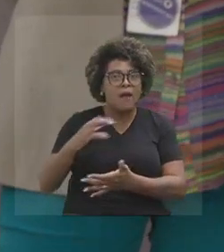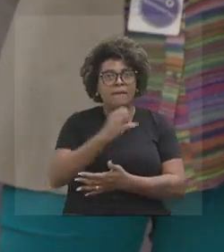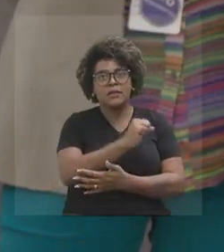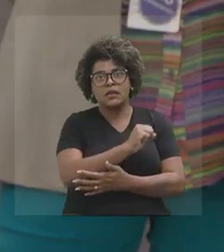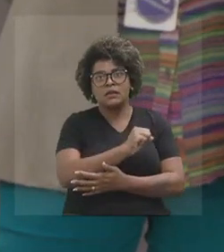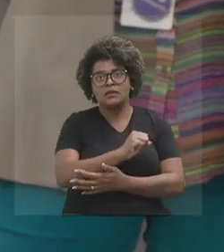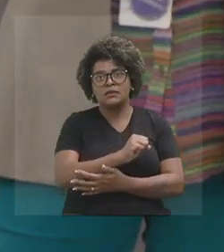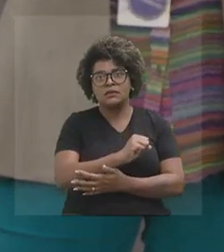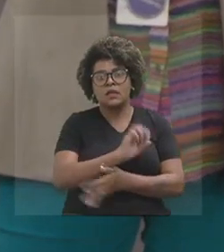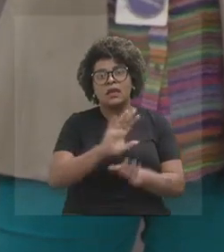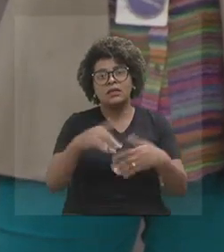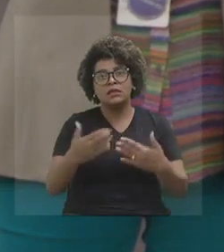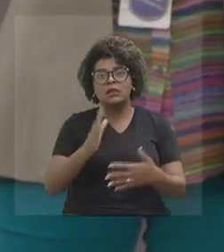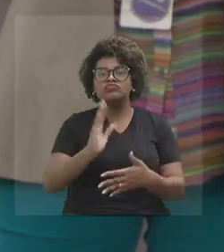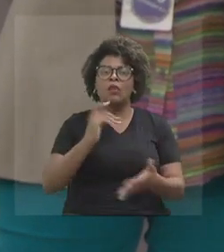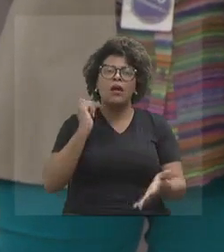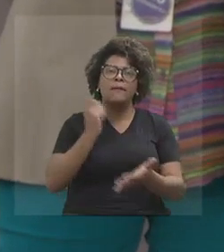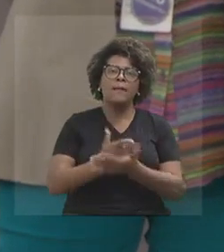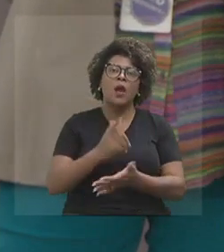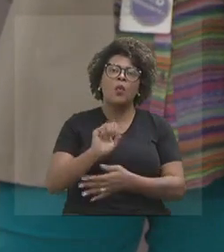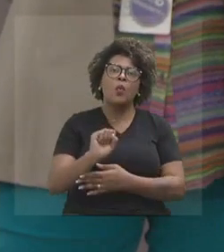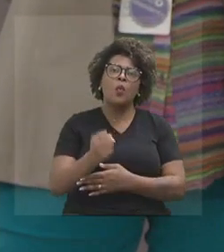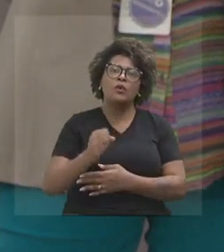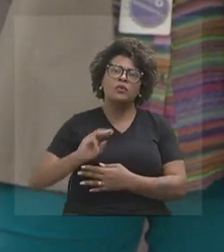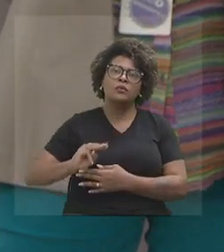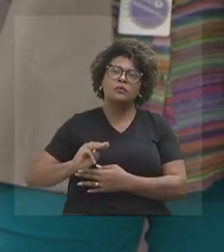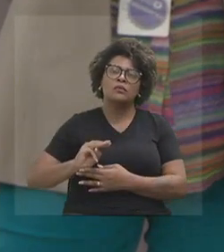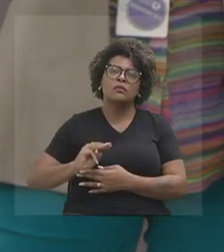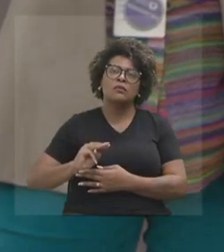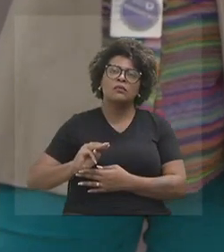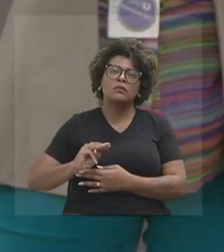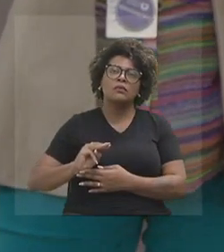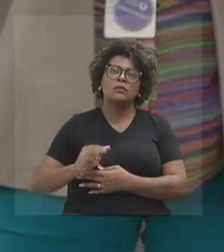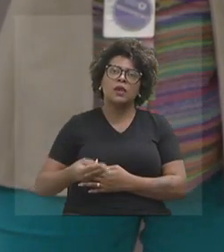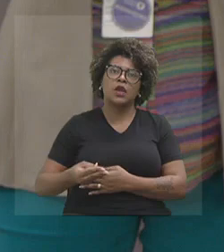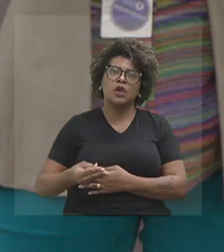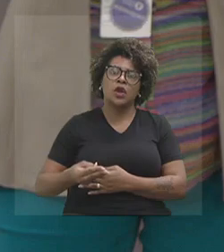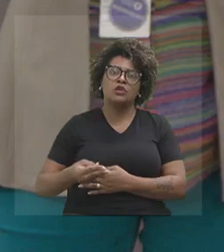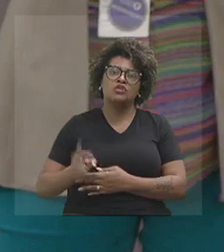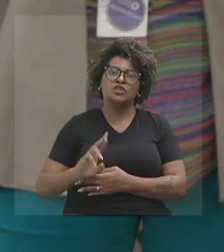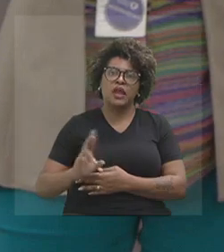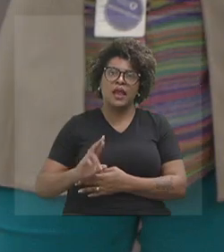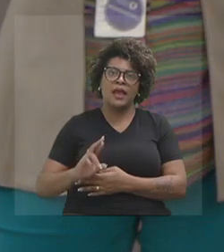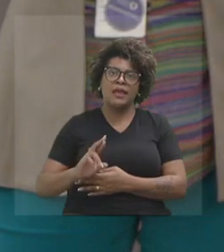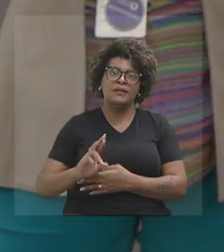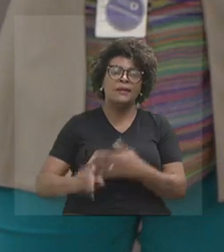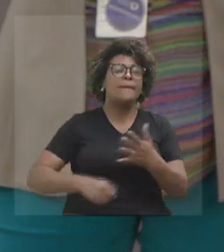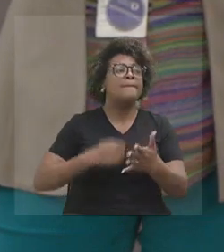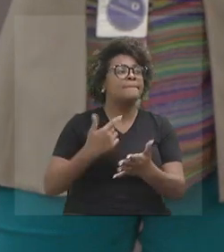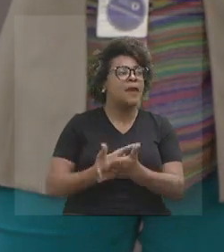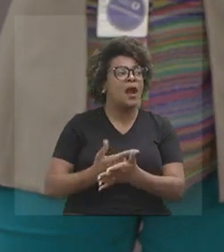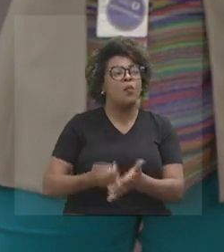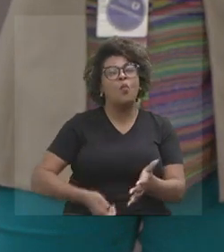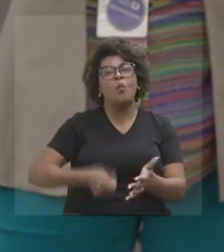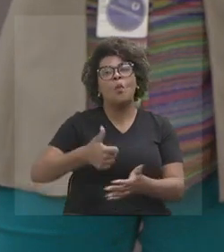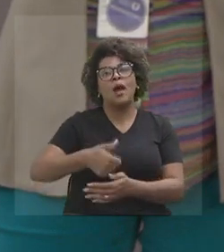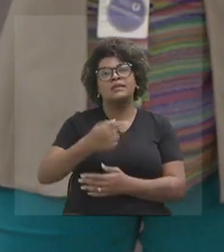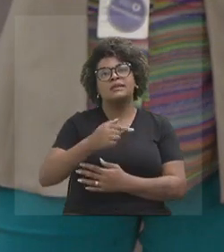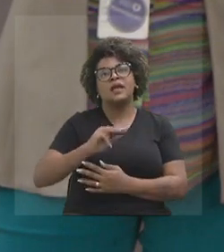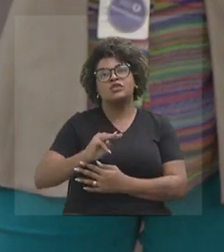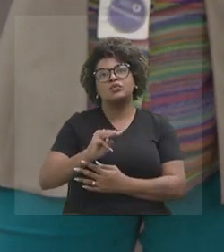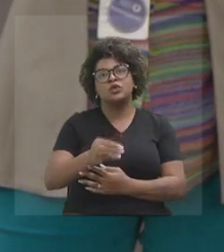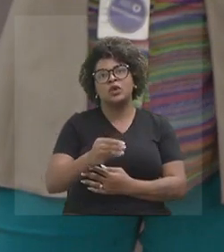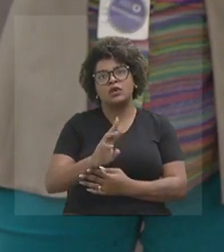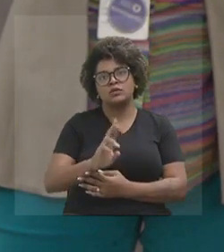8 milhões de reais e pagos quase 7 milhões de reais. Esses dados são todos